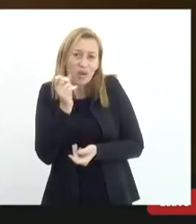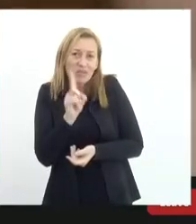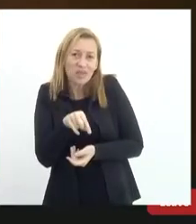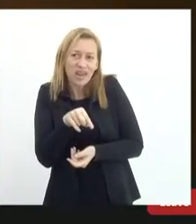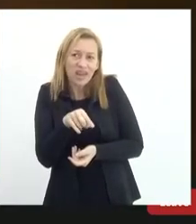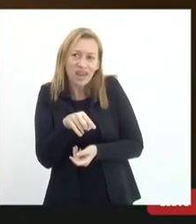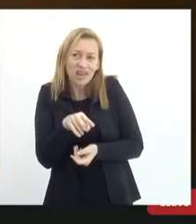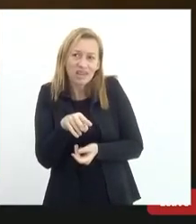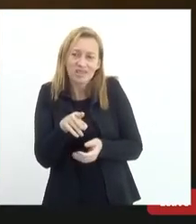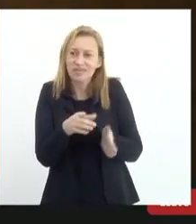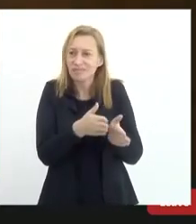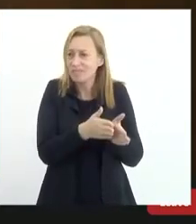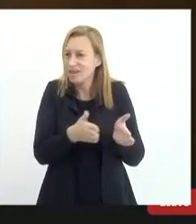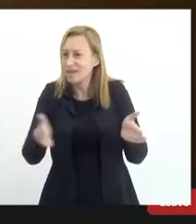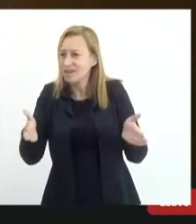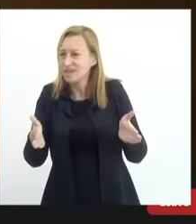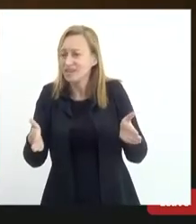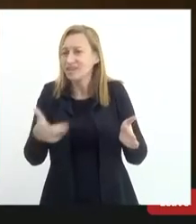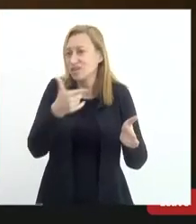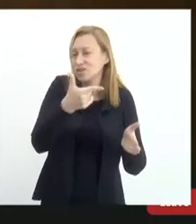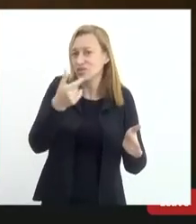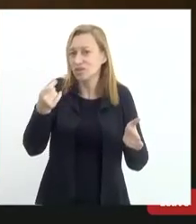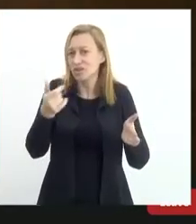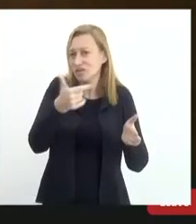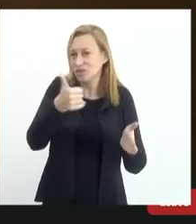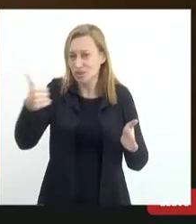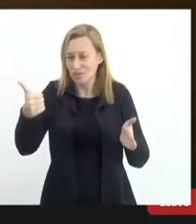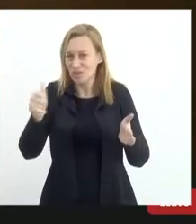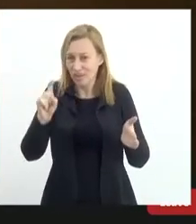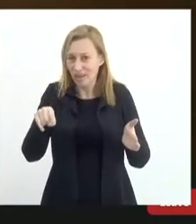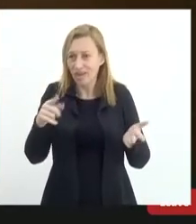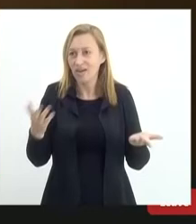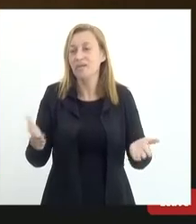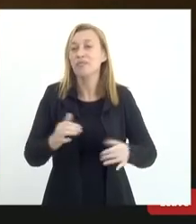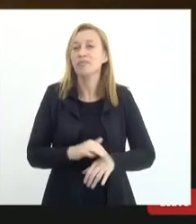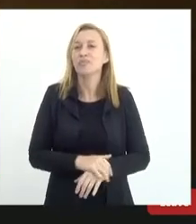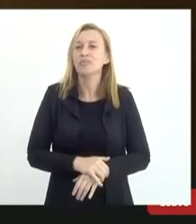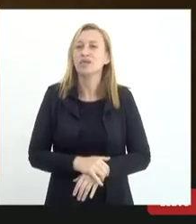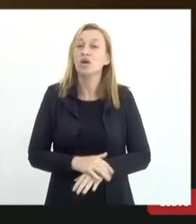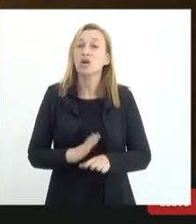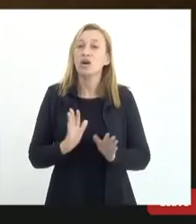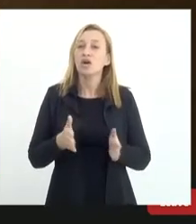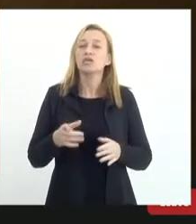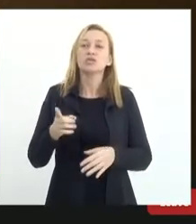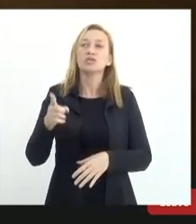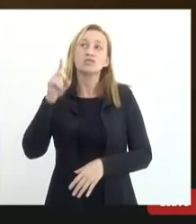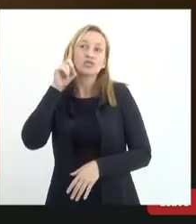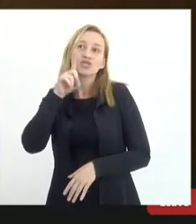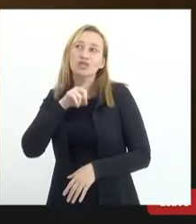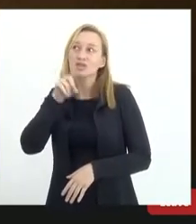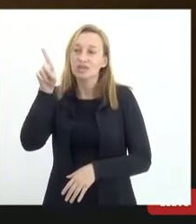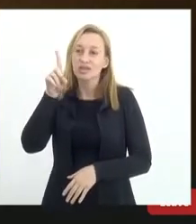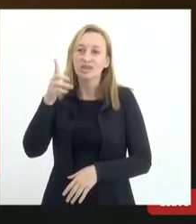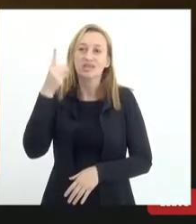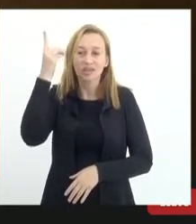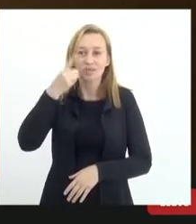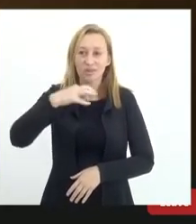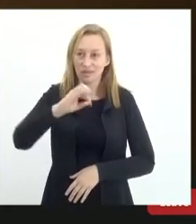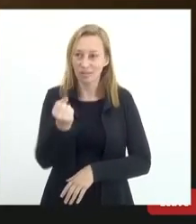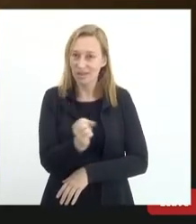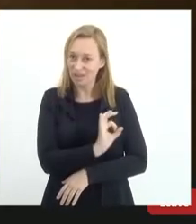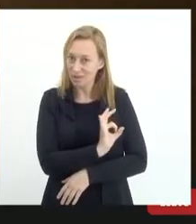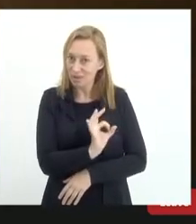Durante esse ano de 2020 e 2021. Nos Estados Unidos, a deputada Marta